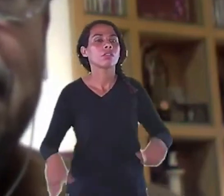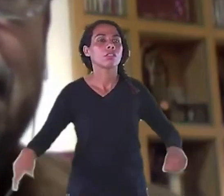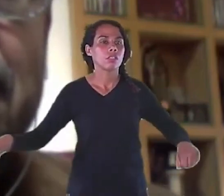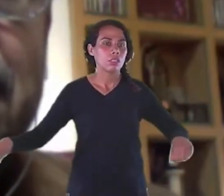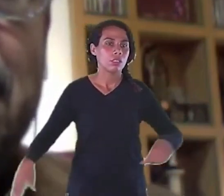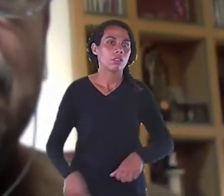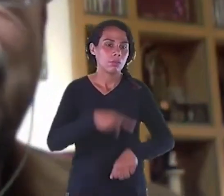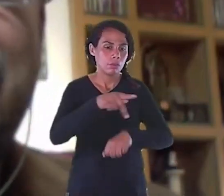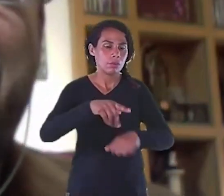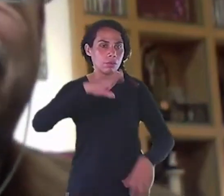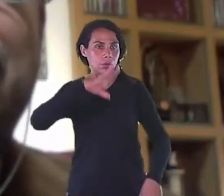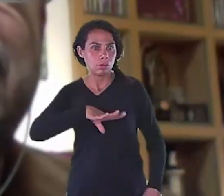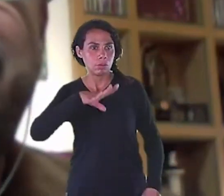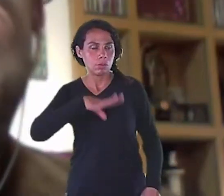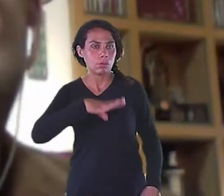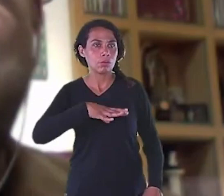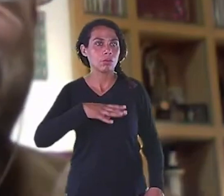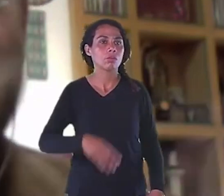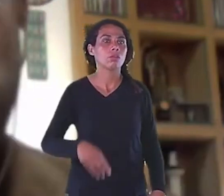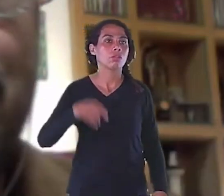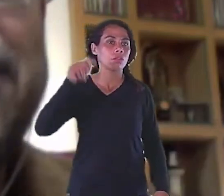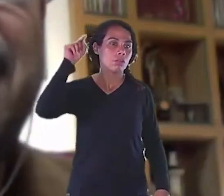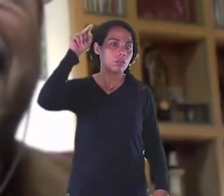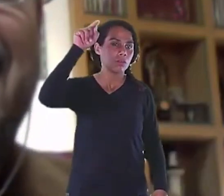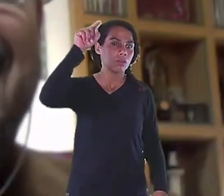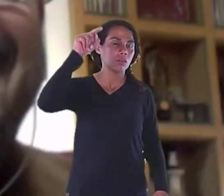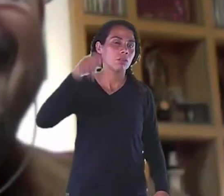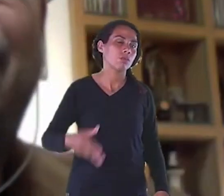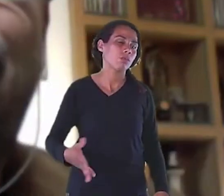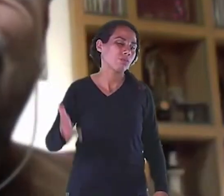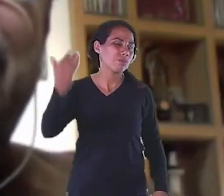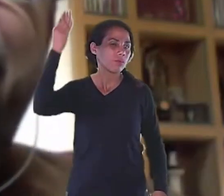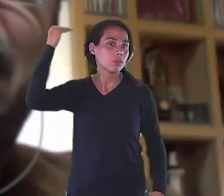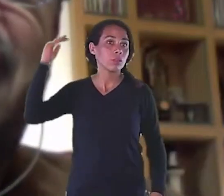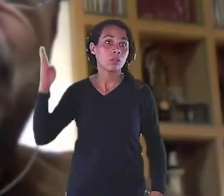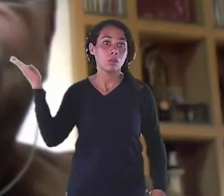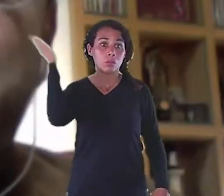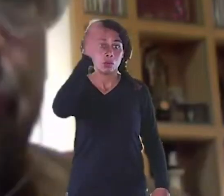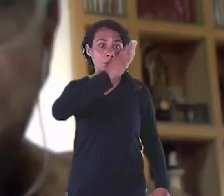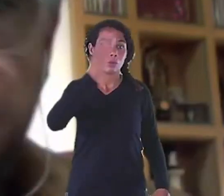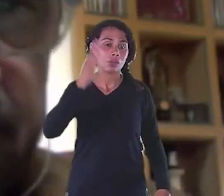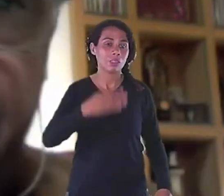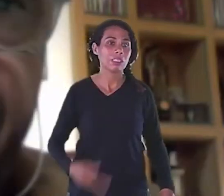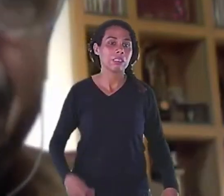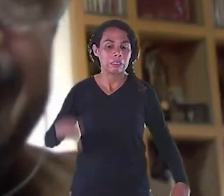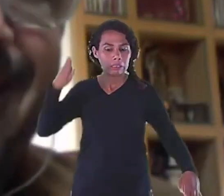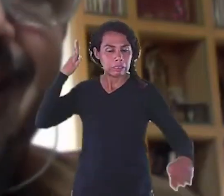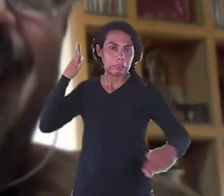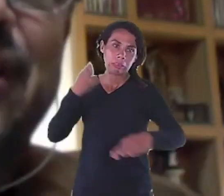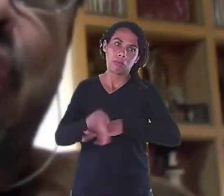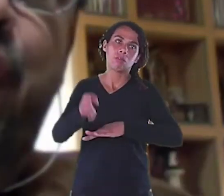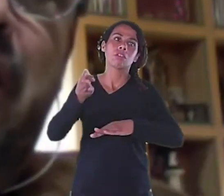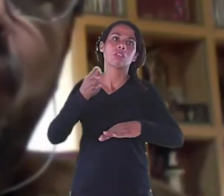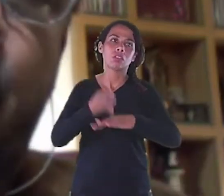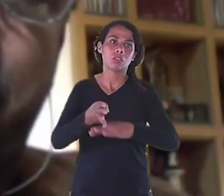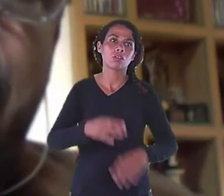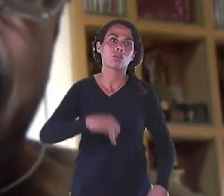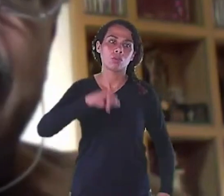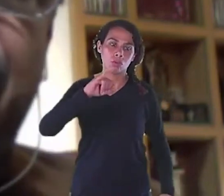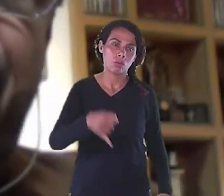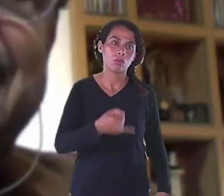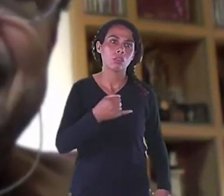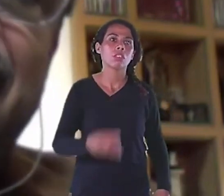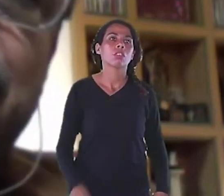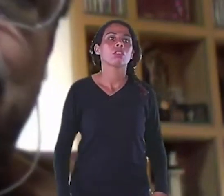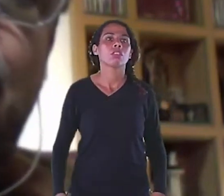indústria Só a partir dos anos 20 Que nós começamos A indústria Então tudo isso Foi processo político Também Aí eu falava Não